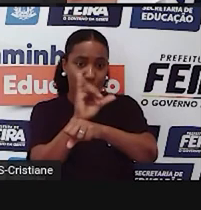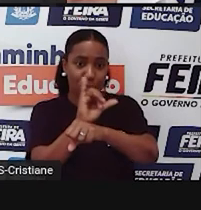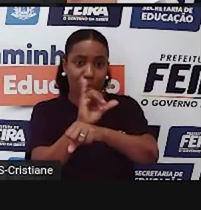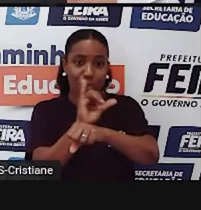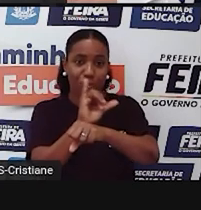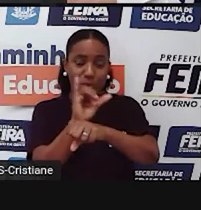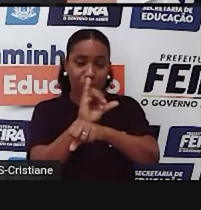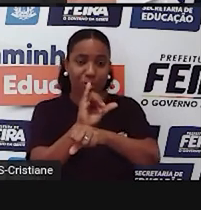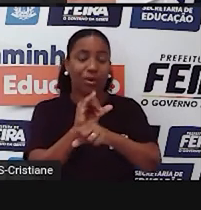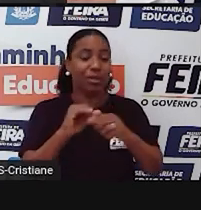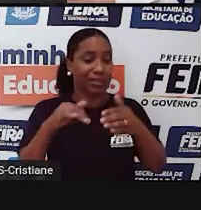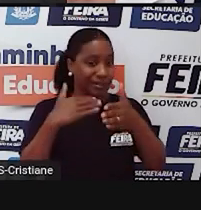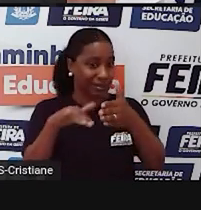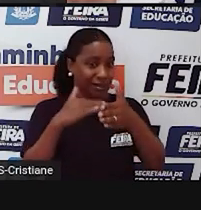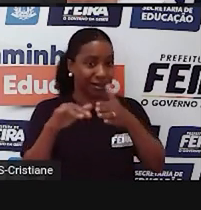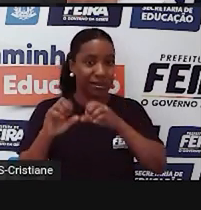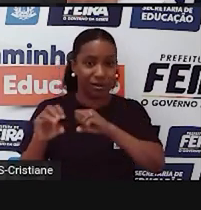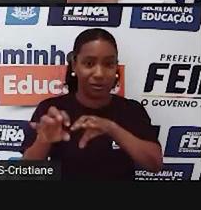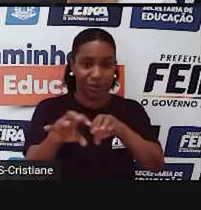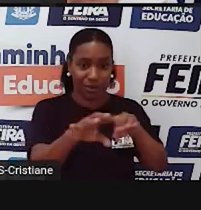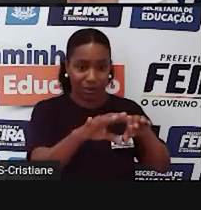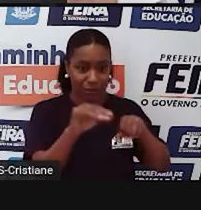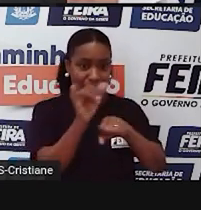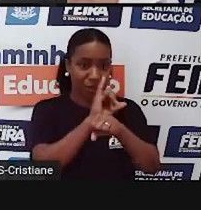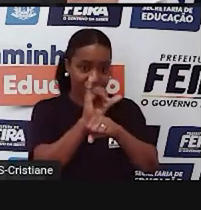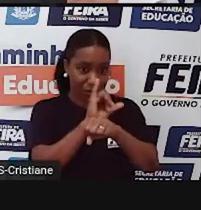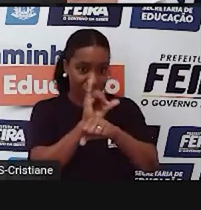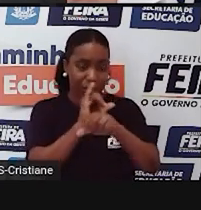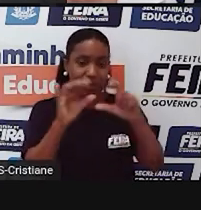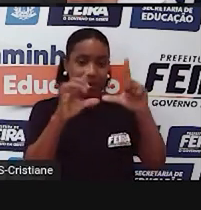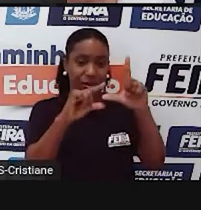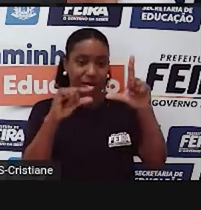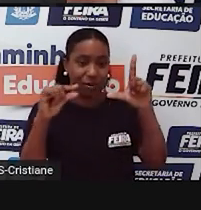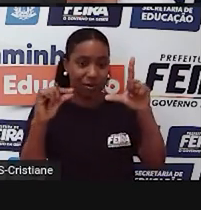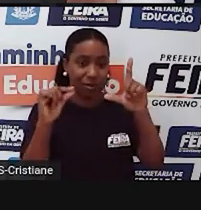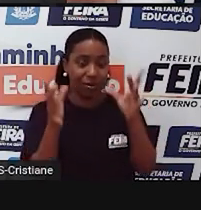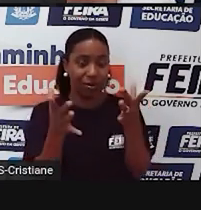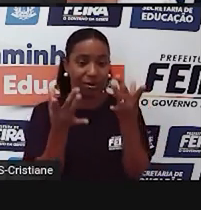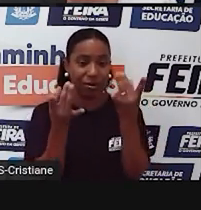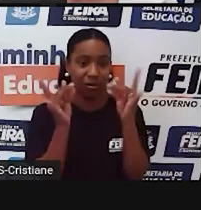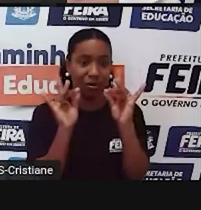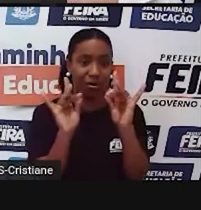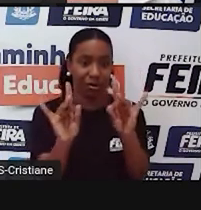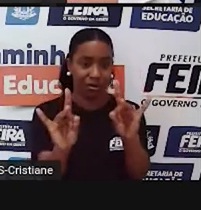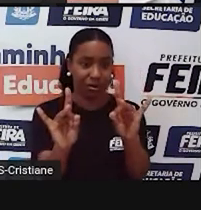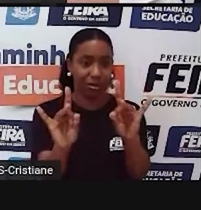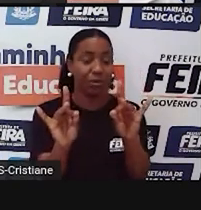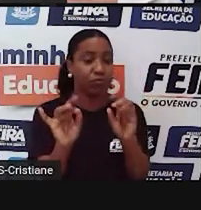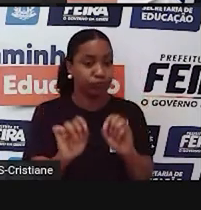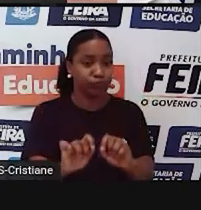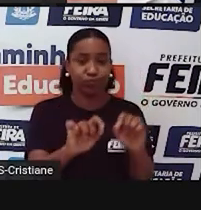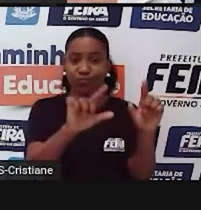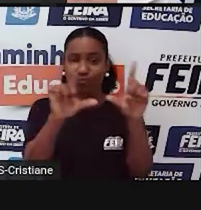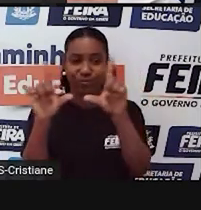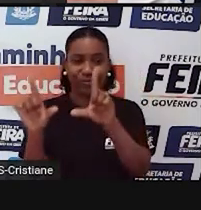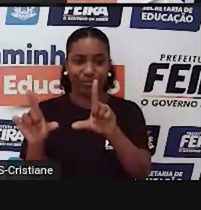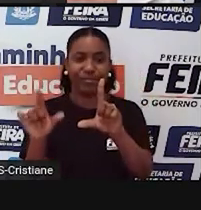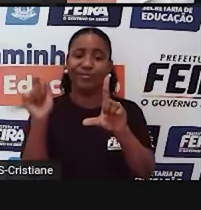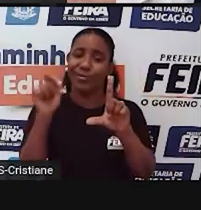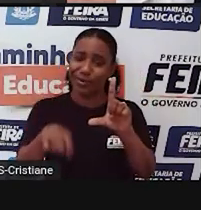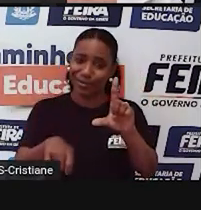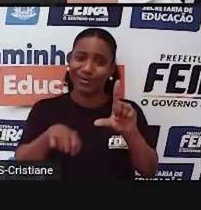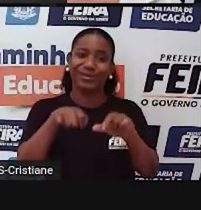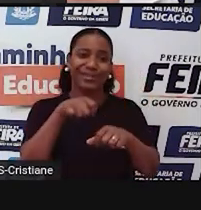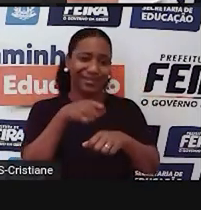YouTube. Então, quem tiver acesso à internet, pode acessar a nossa aula, novamente, clicar no link e ter